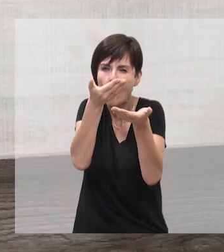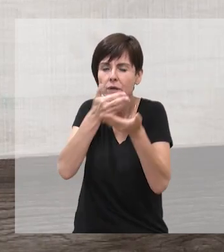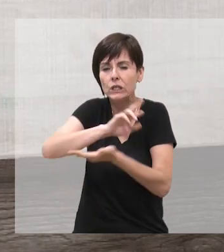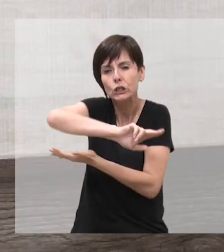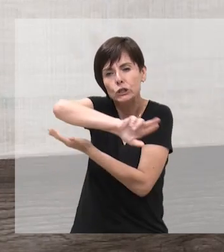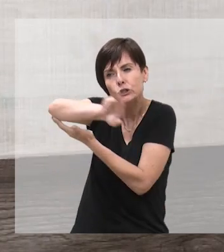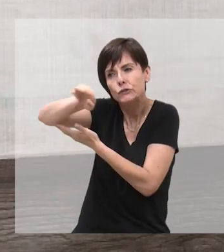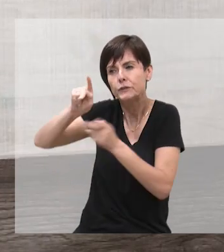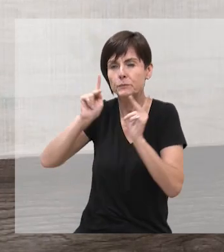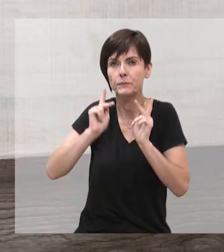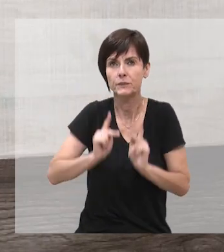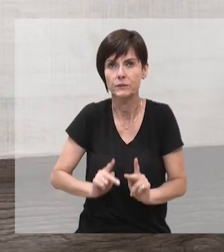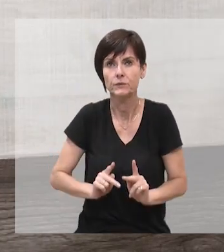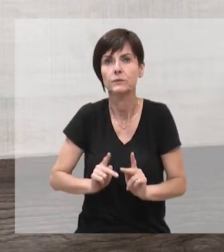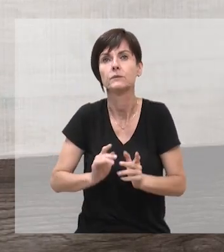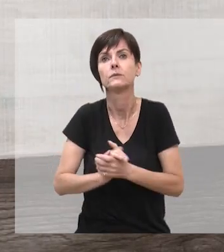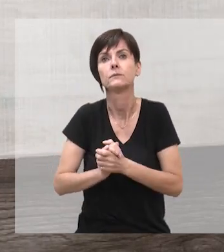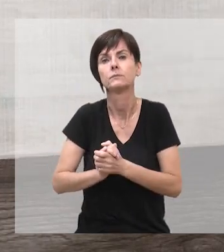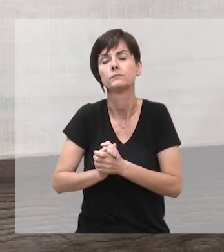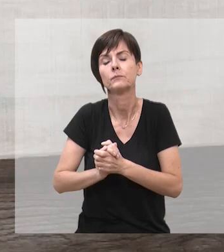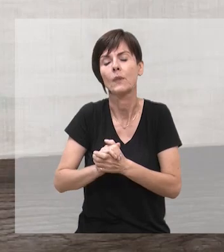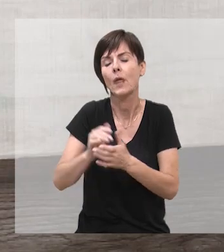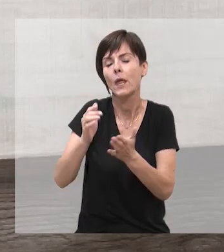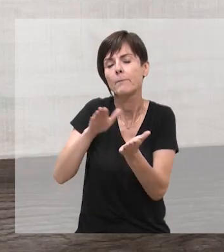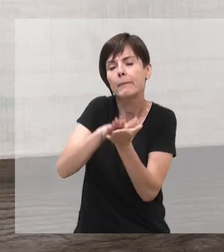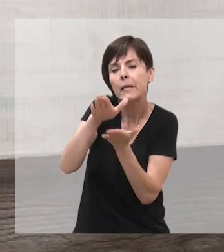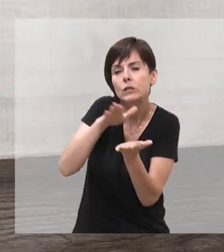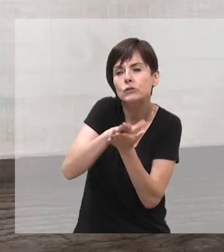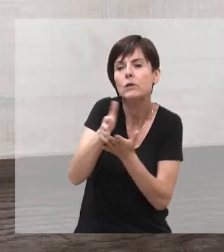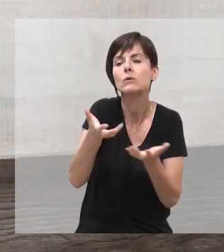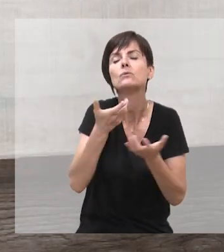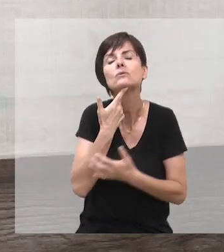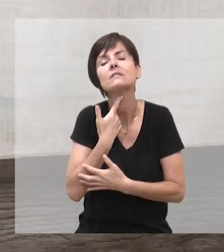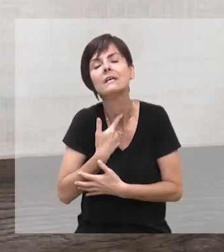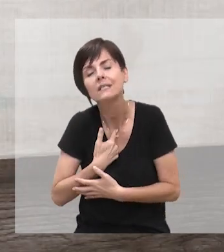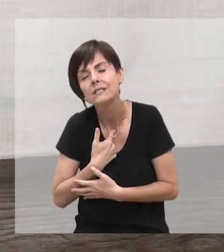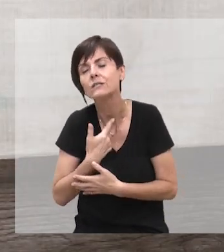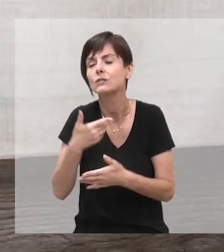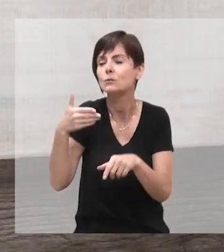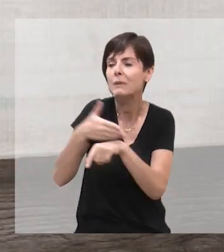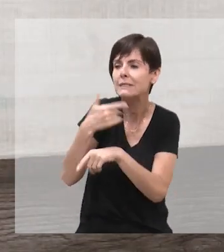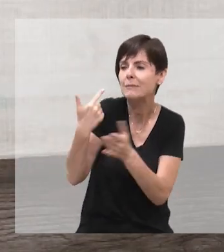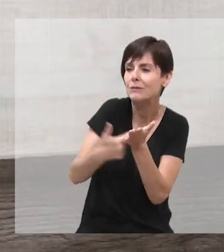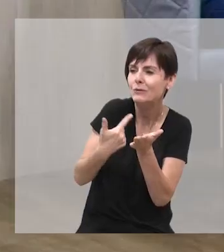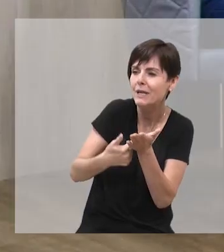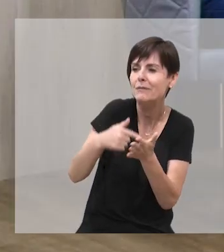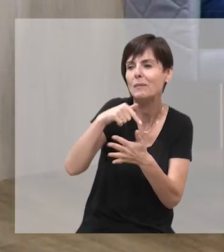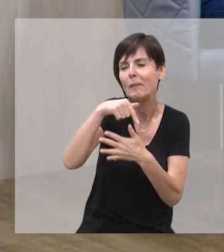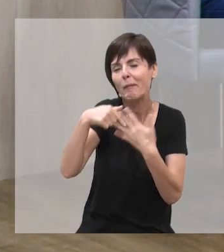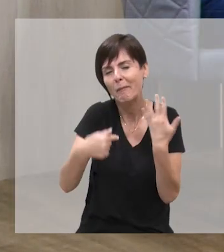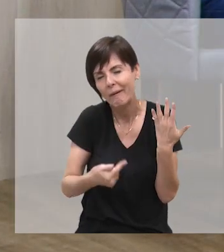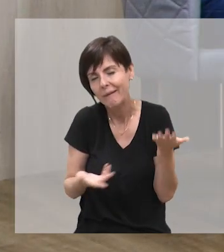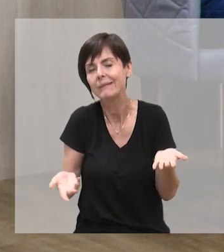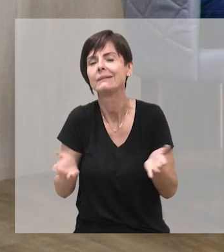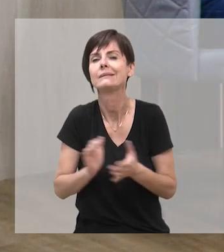série de convites, né, tudo bonitinho, pela editora, pô, gostei da sua presença, assim, assado, papapá, e